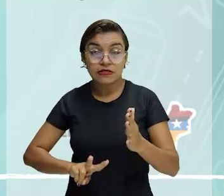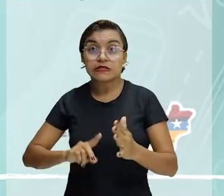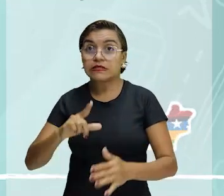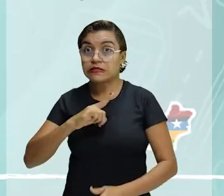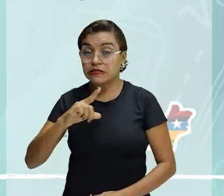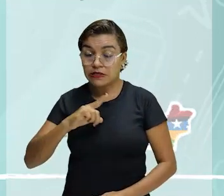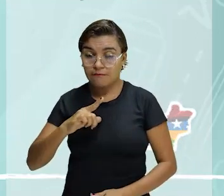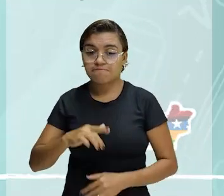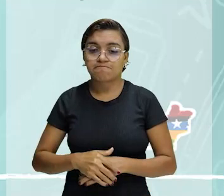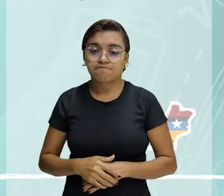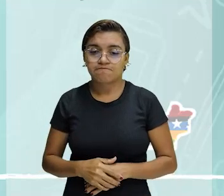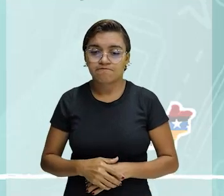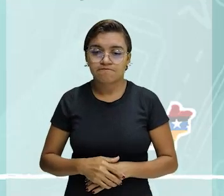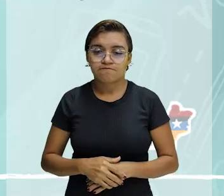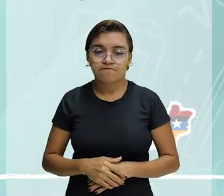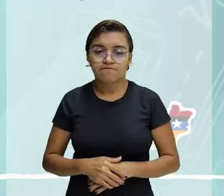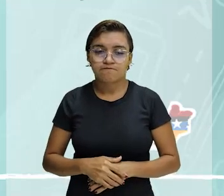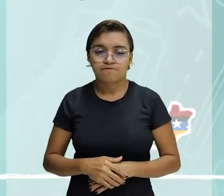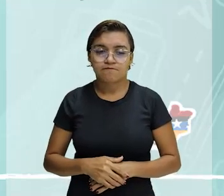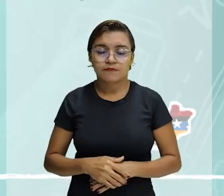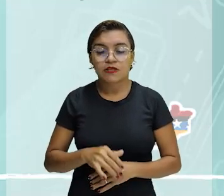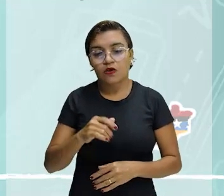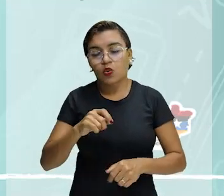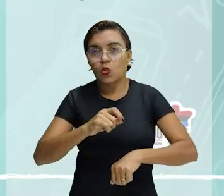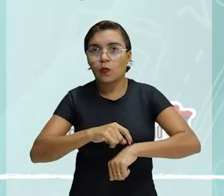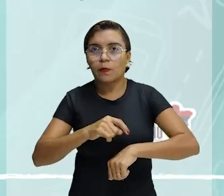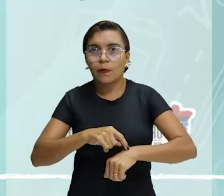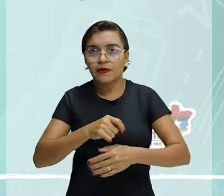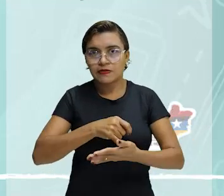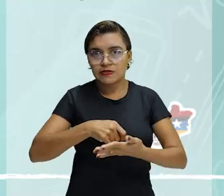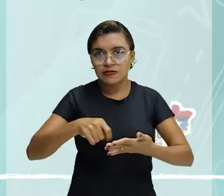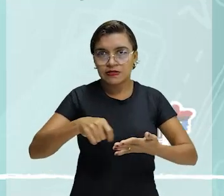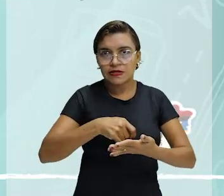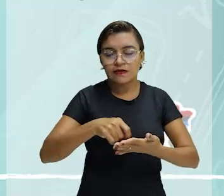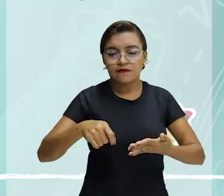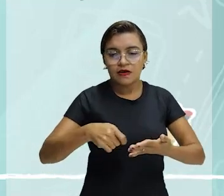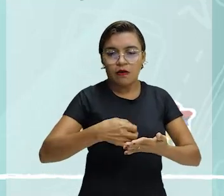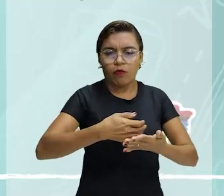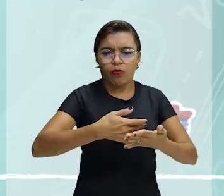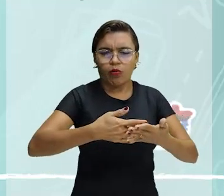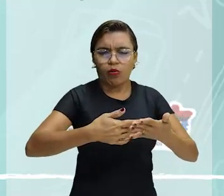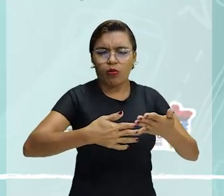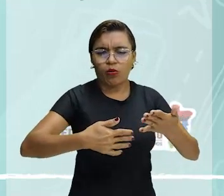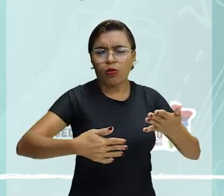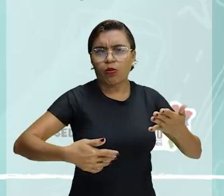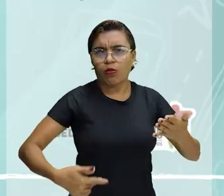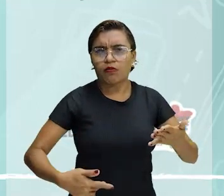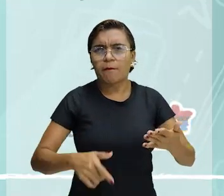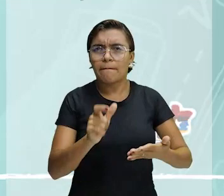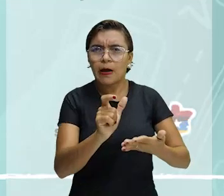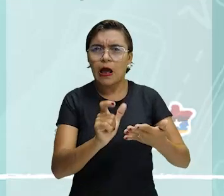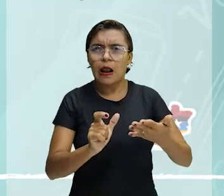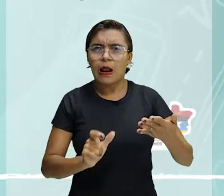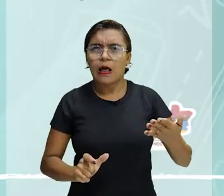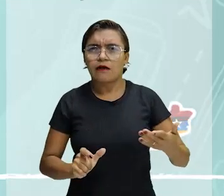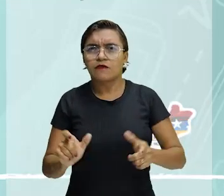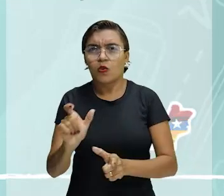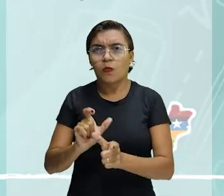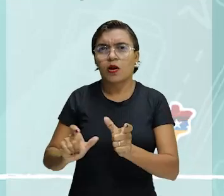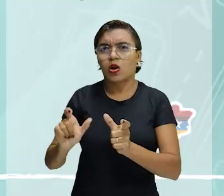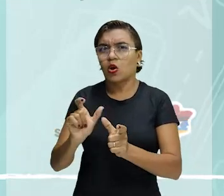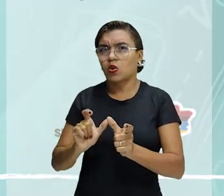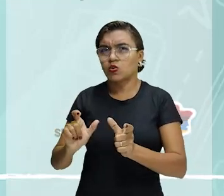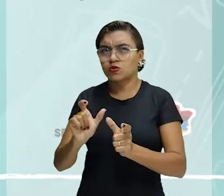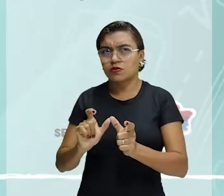longa. Aturada e contínua do escrever, depois de considerar necessária e insuprimível uma locução nova por